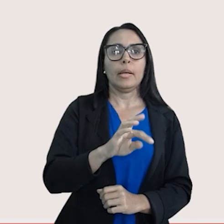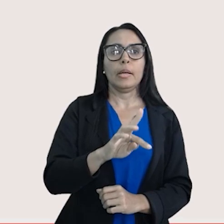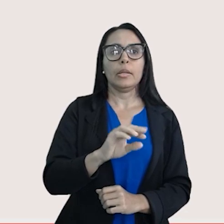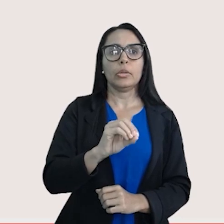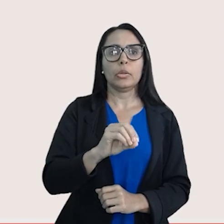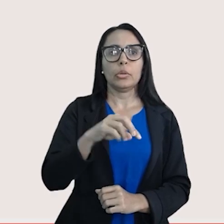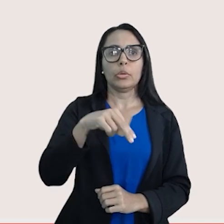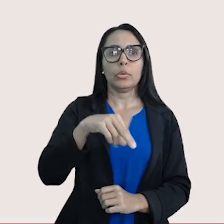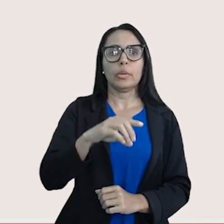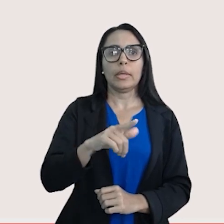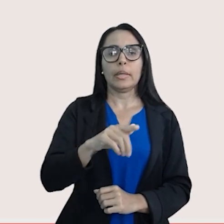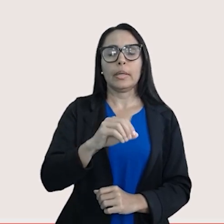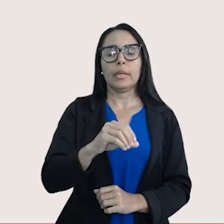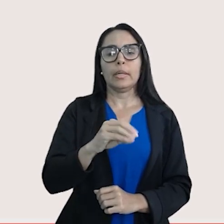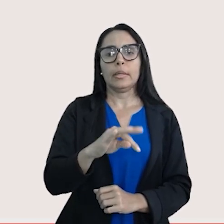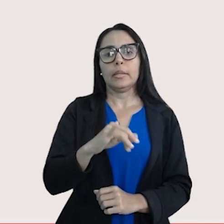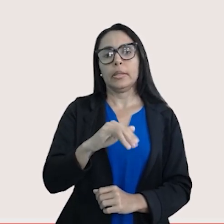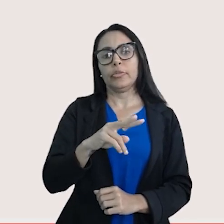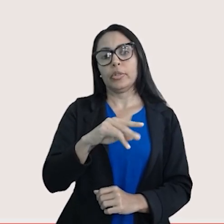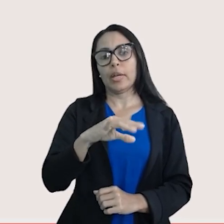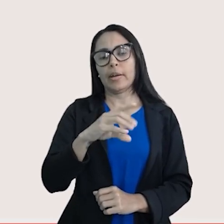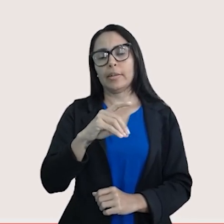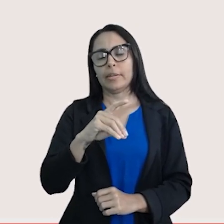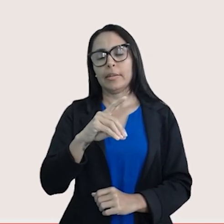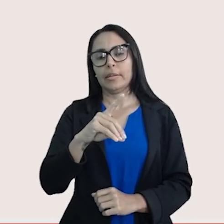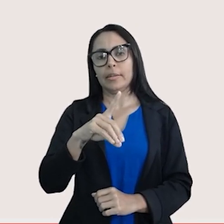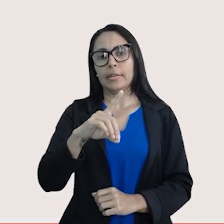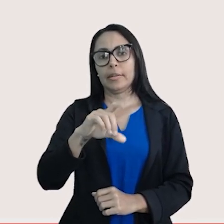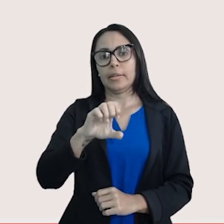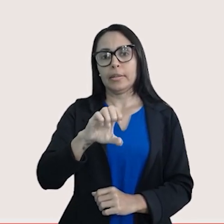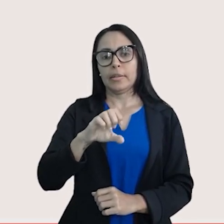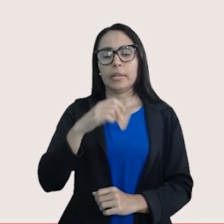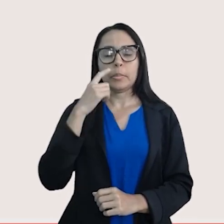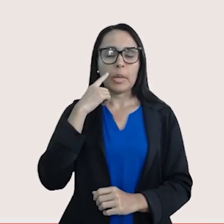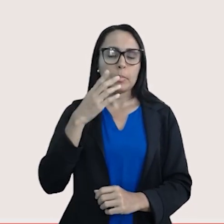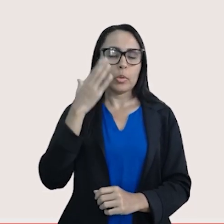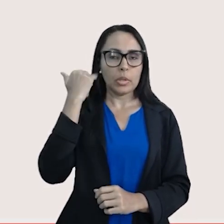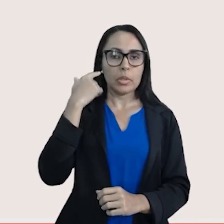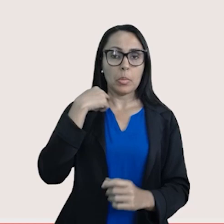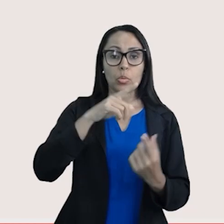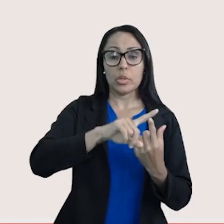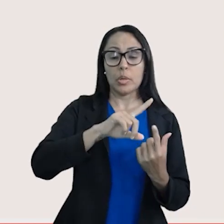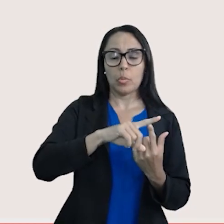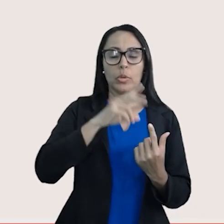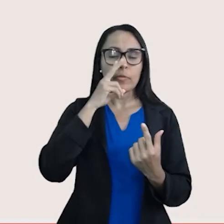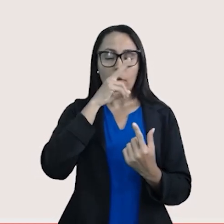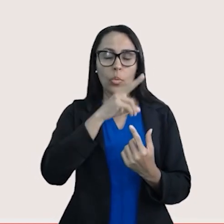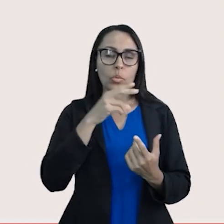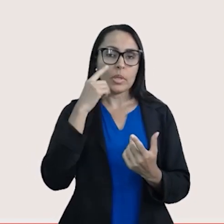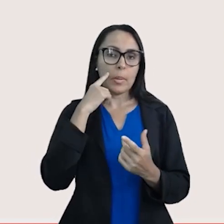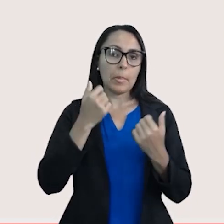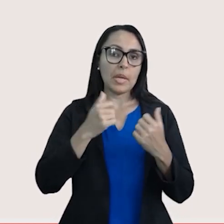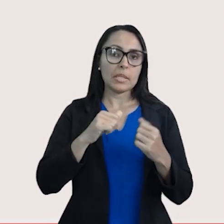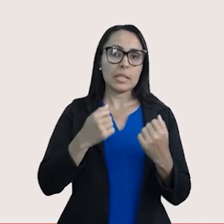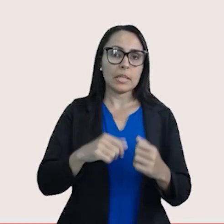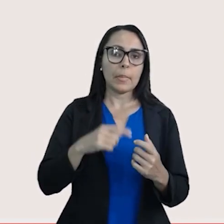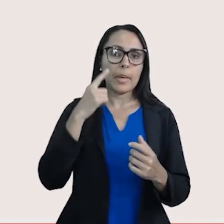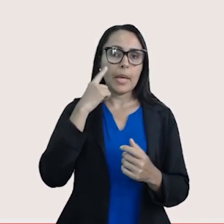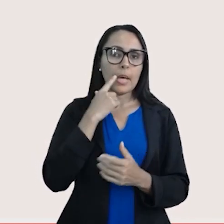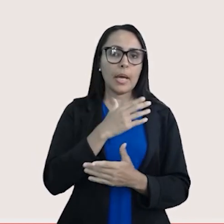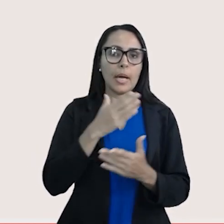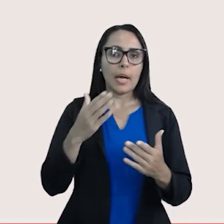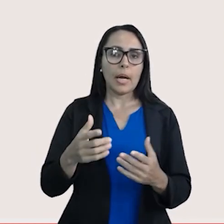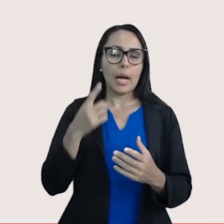Por que isso, professor? Porque para poder saber se o tipo de força em questão, você precisa saber a